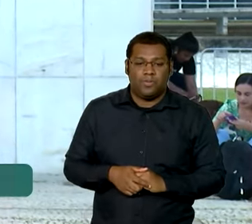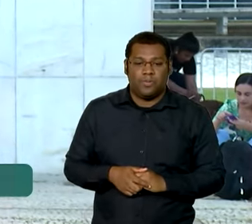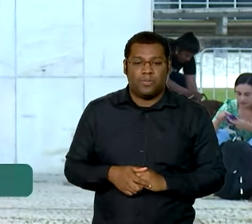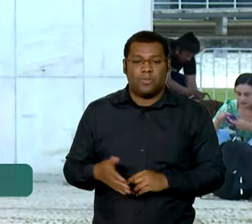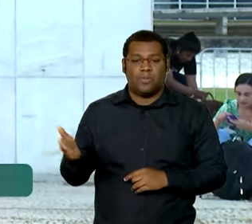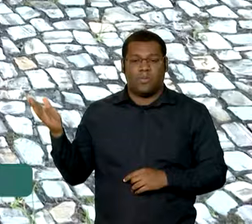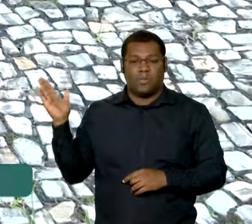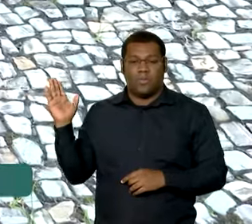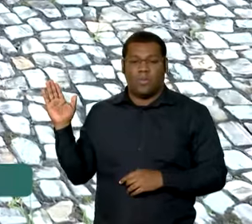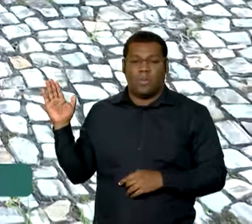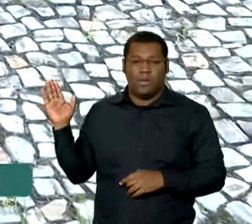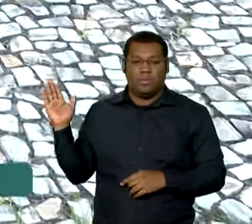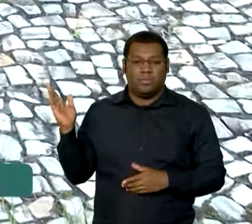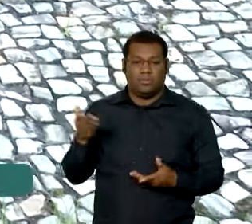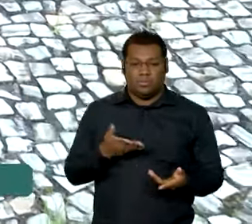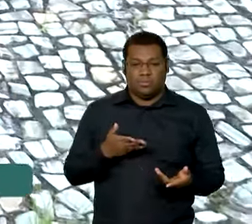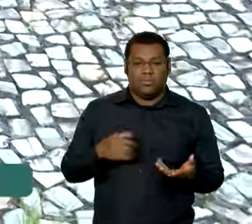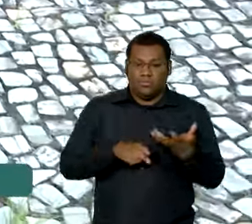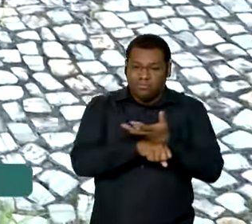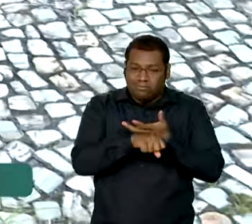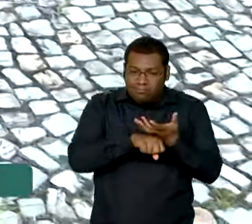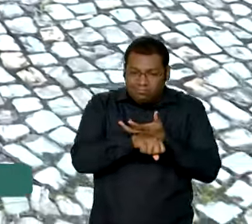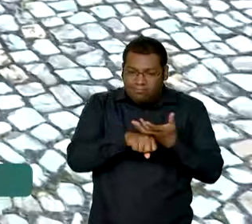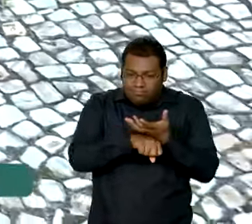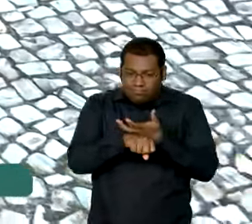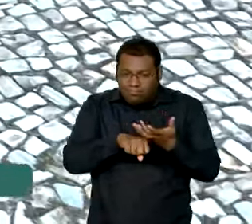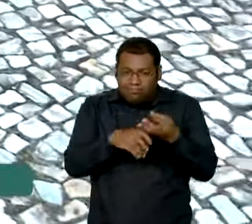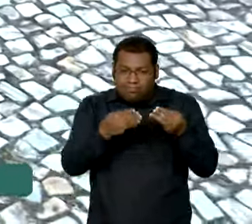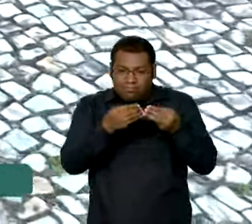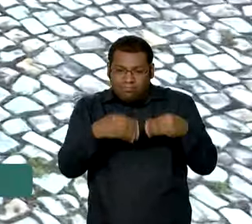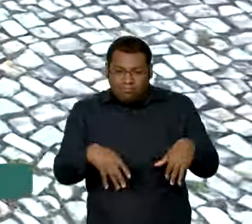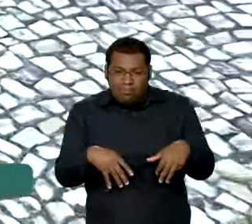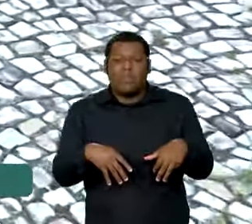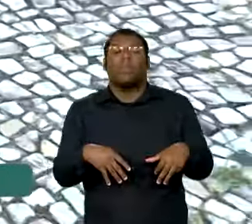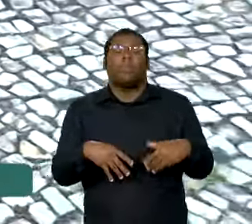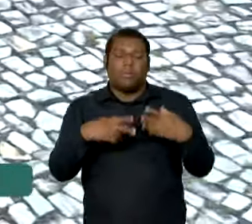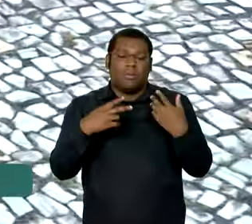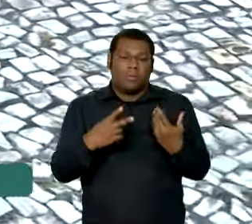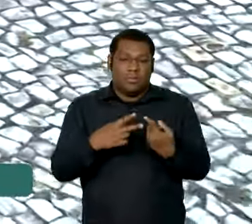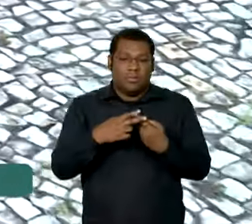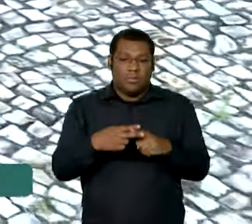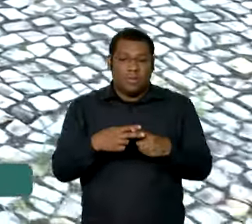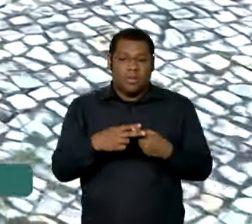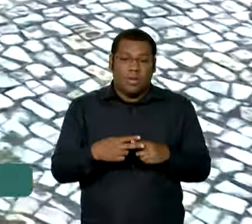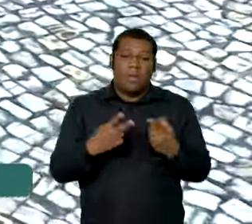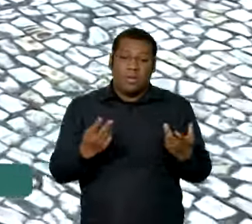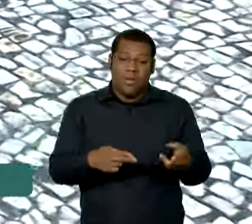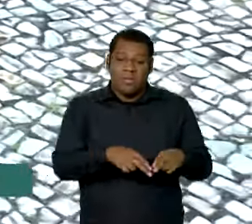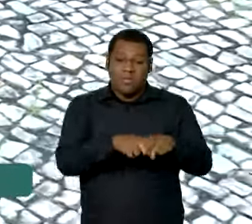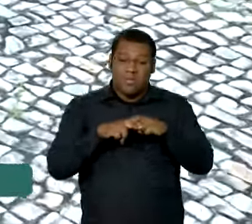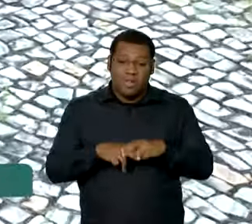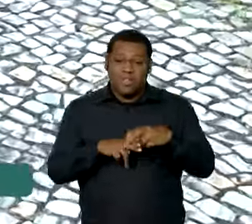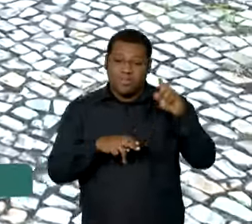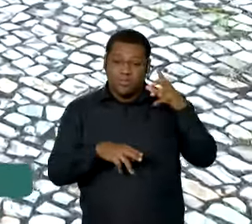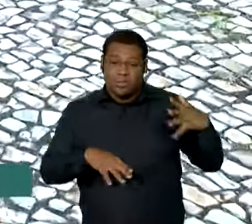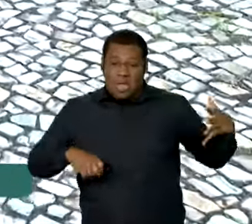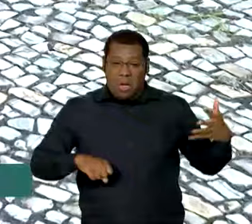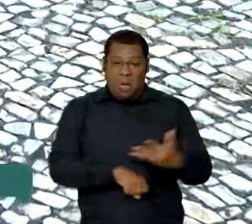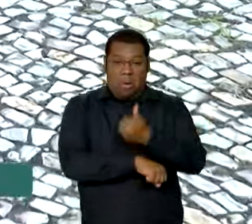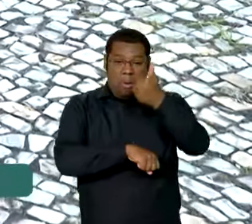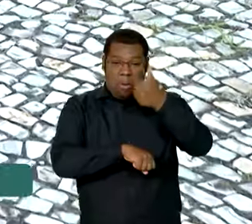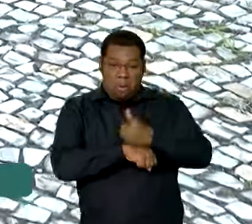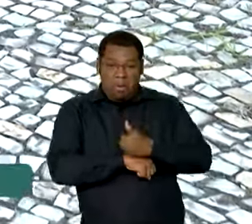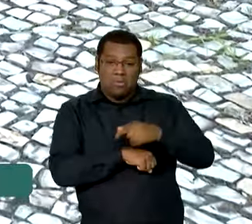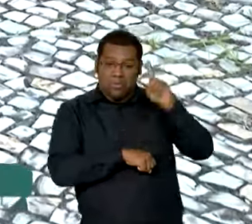bustos, que se chama ermas, que foram danificados durante aquele ataque do 8 de novembro, do 8 de janeiro,